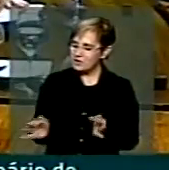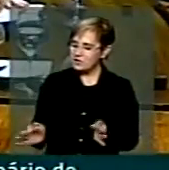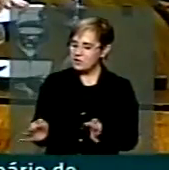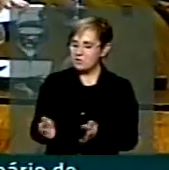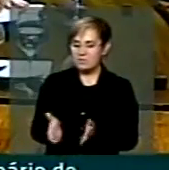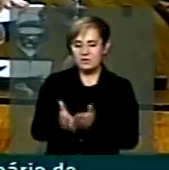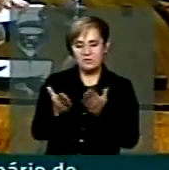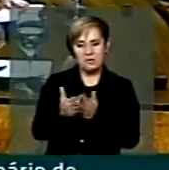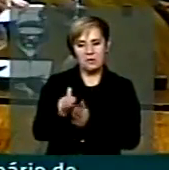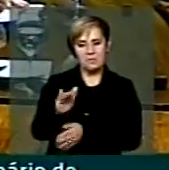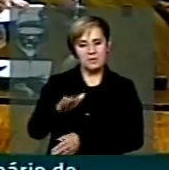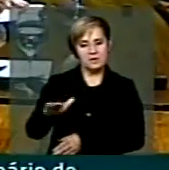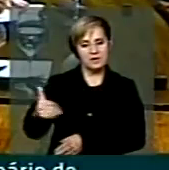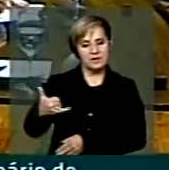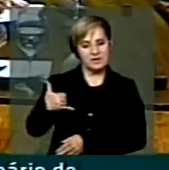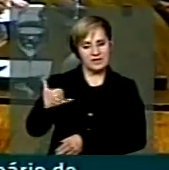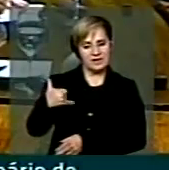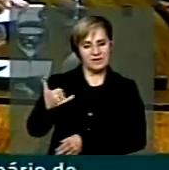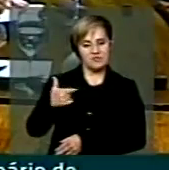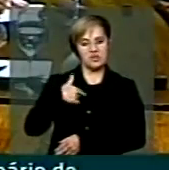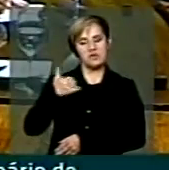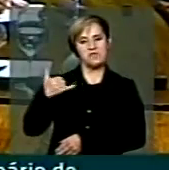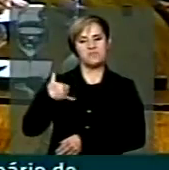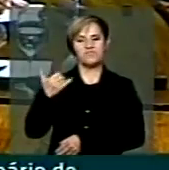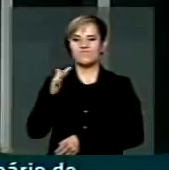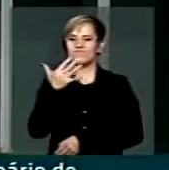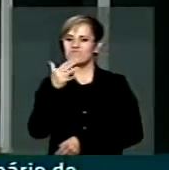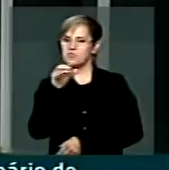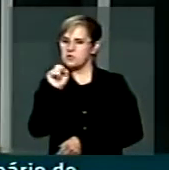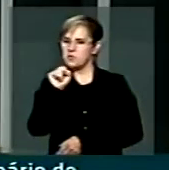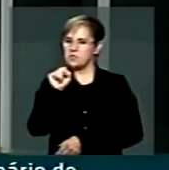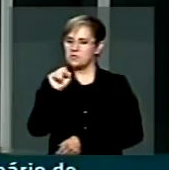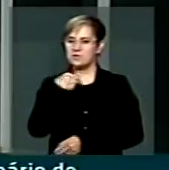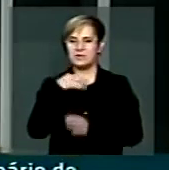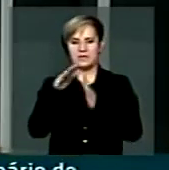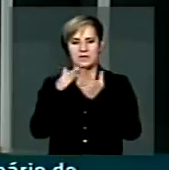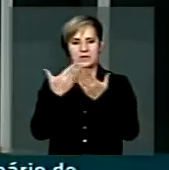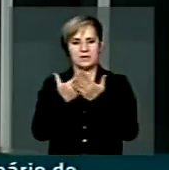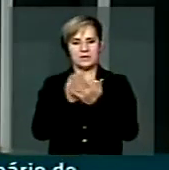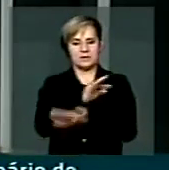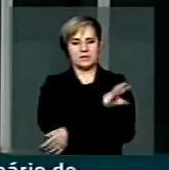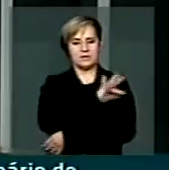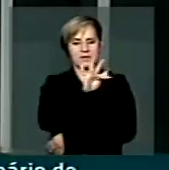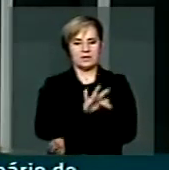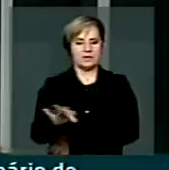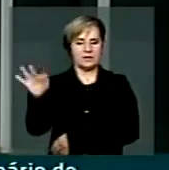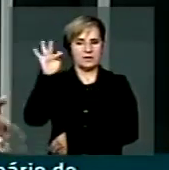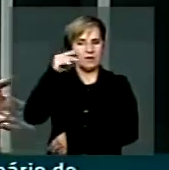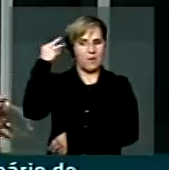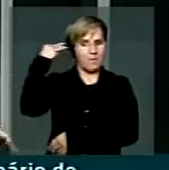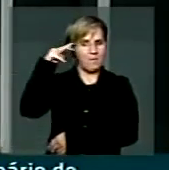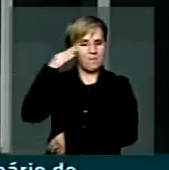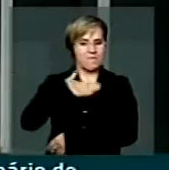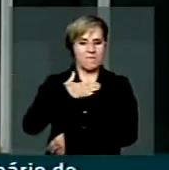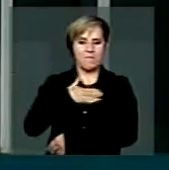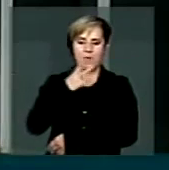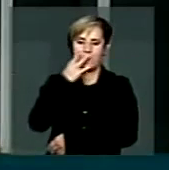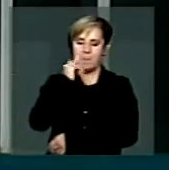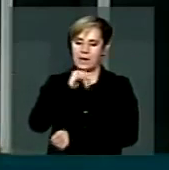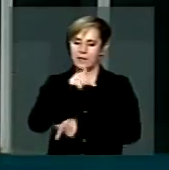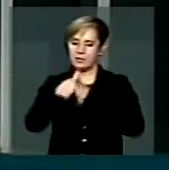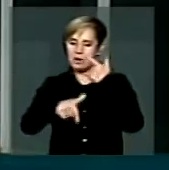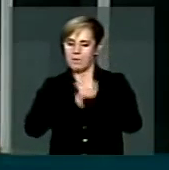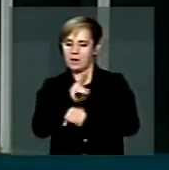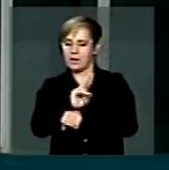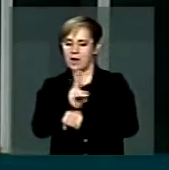tinha mais ou menos uns 8 anos, quando lá na Escola Técnica Federal do Maranhão, meu pai era servente da